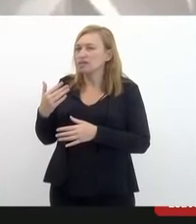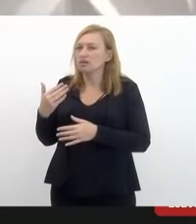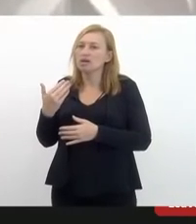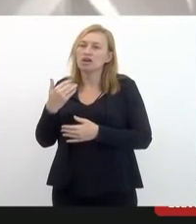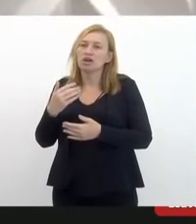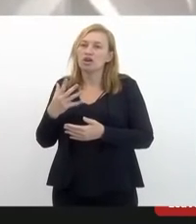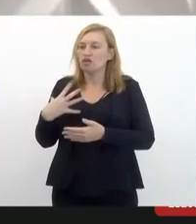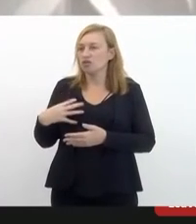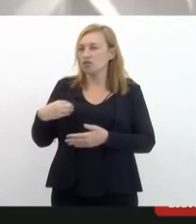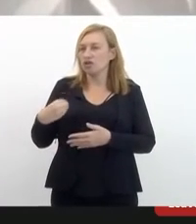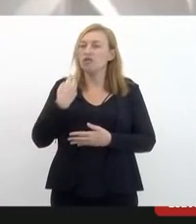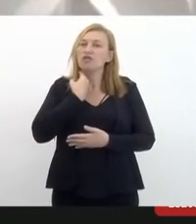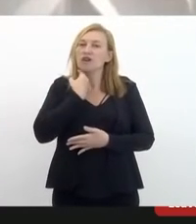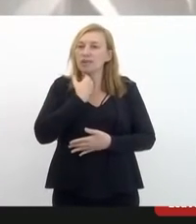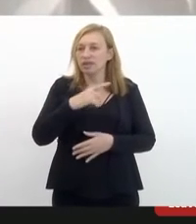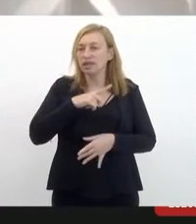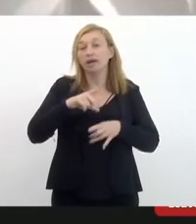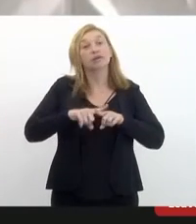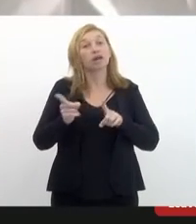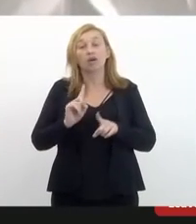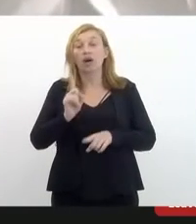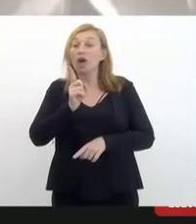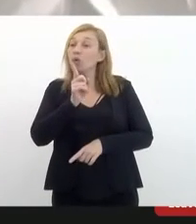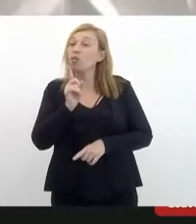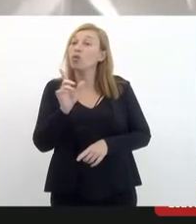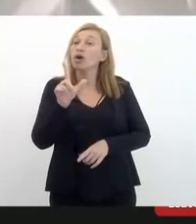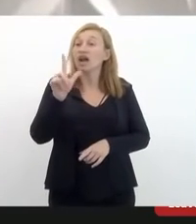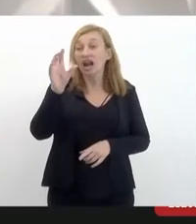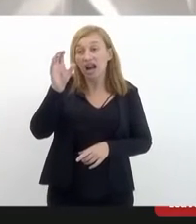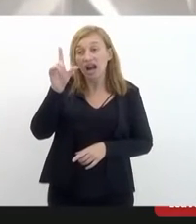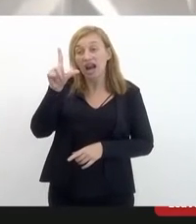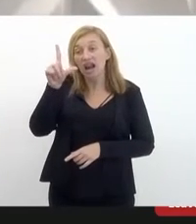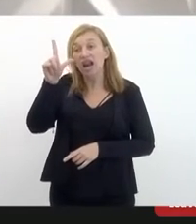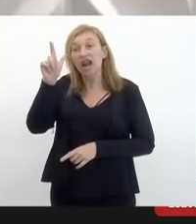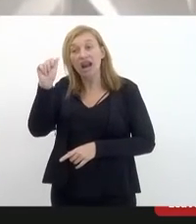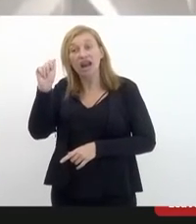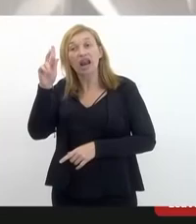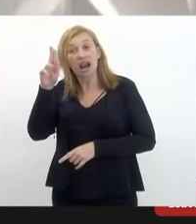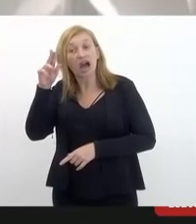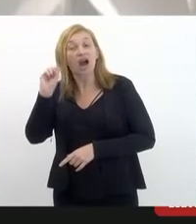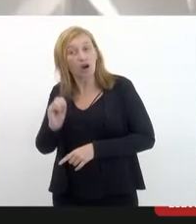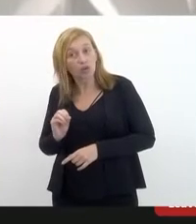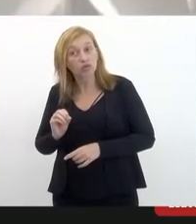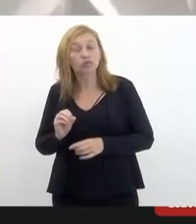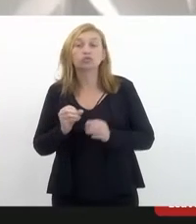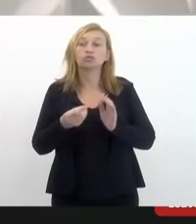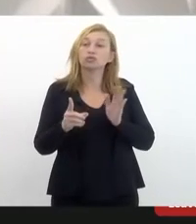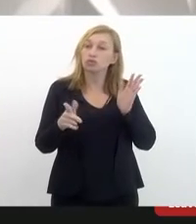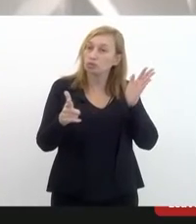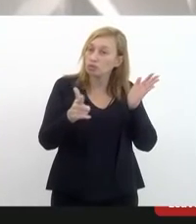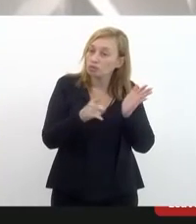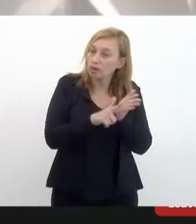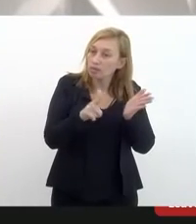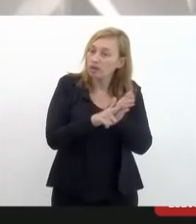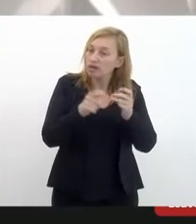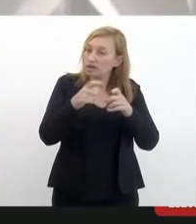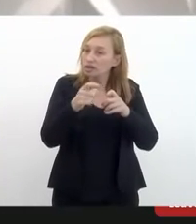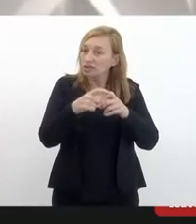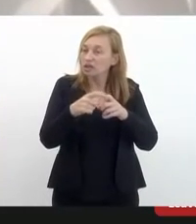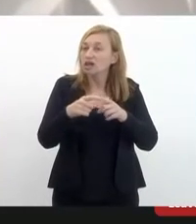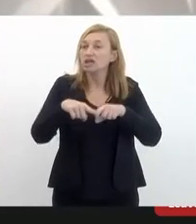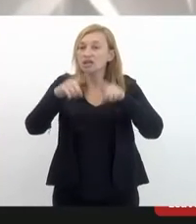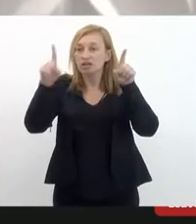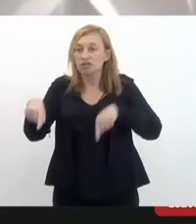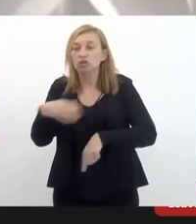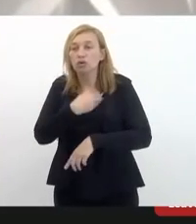febre, né? É um laudo, por exemplo, que vai fazer com que o servidor público da Polícia Civil,